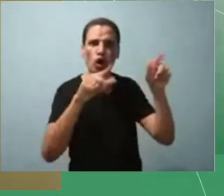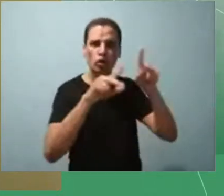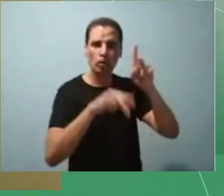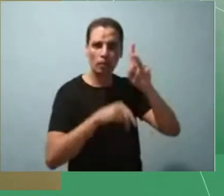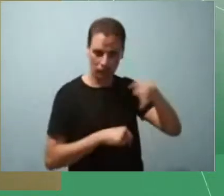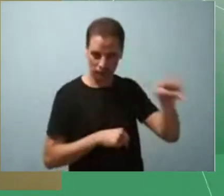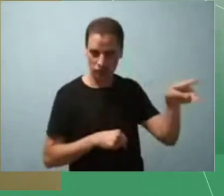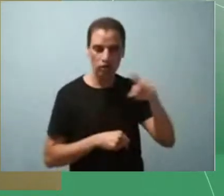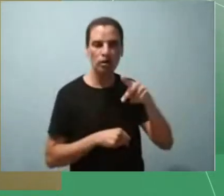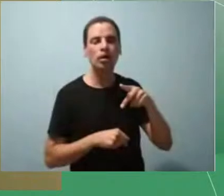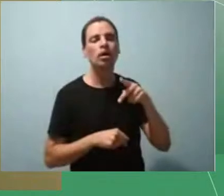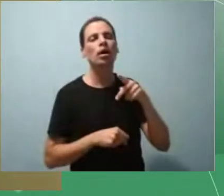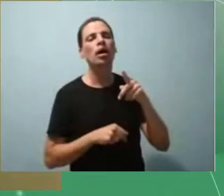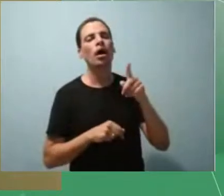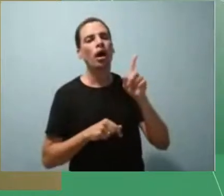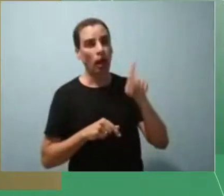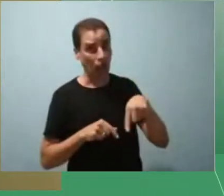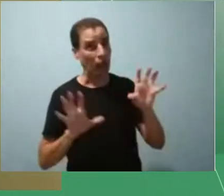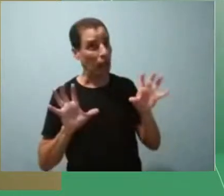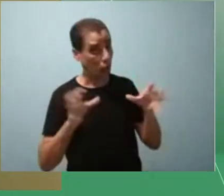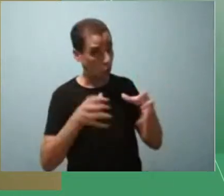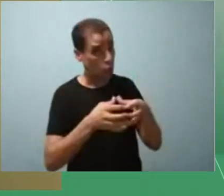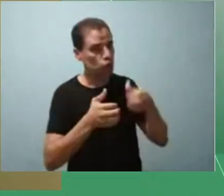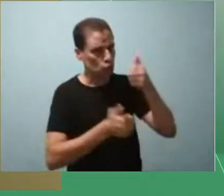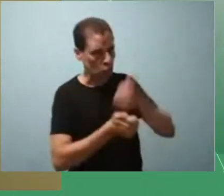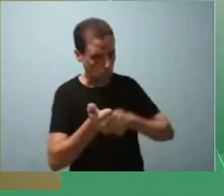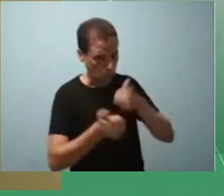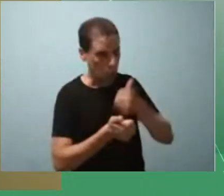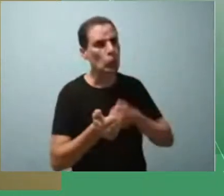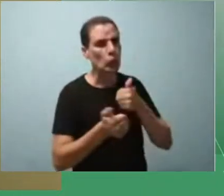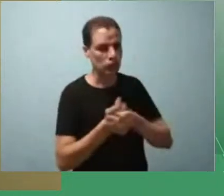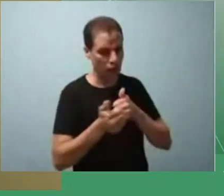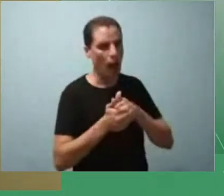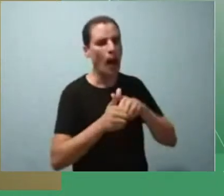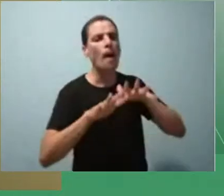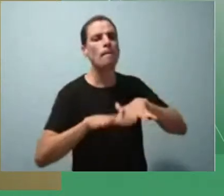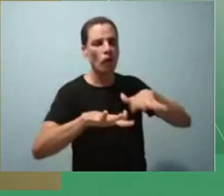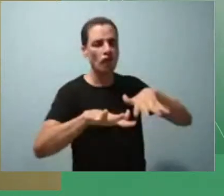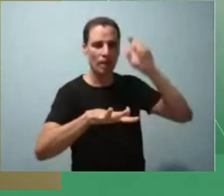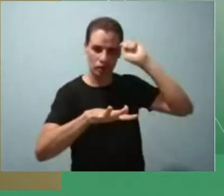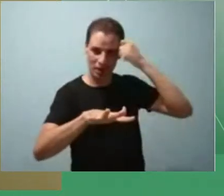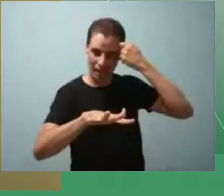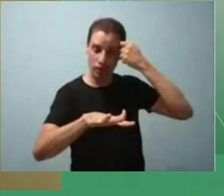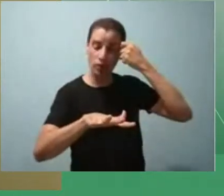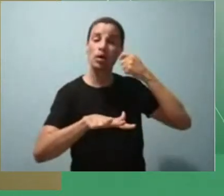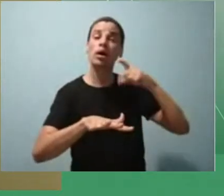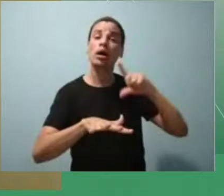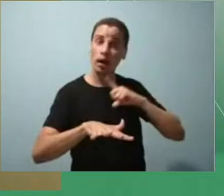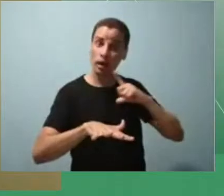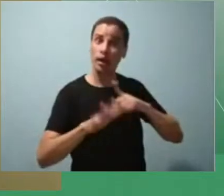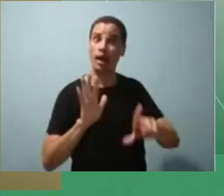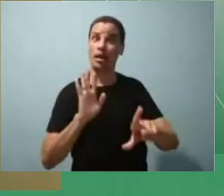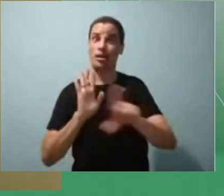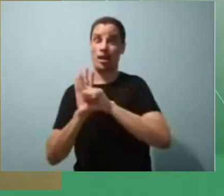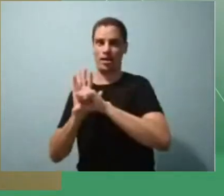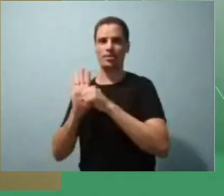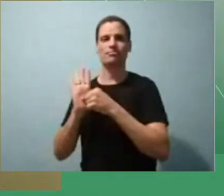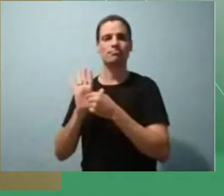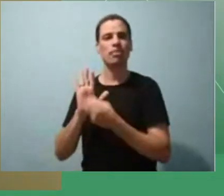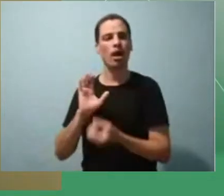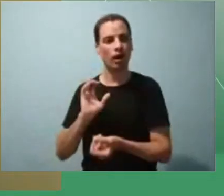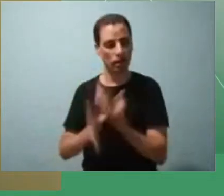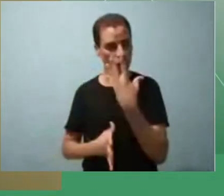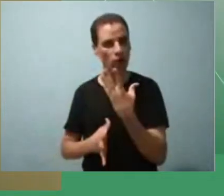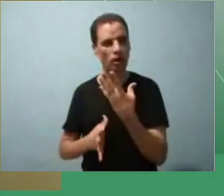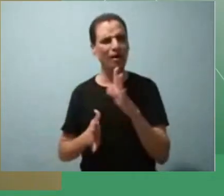lembrando que é um conjunto de lutas do movimento negro, que trouxe essa legislação para entrar em vigor, mas só a lei